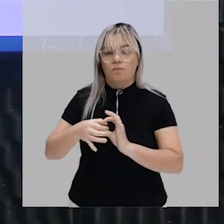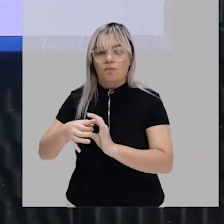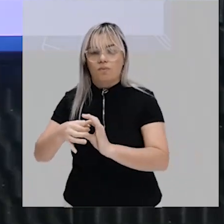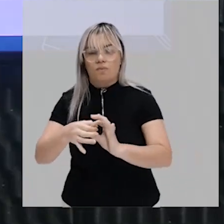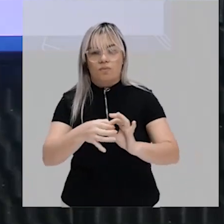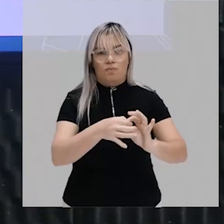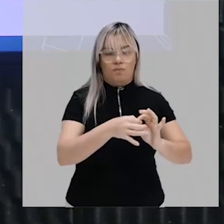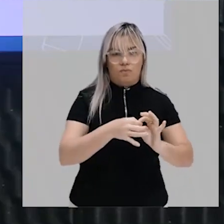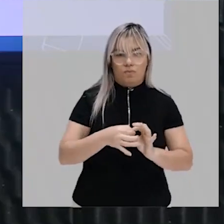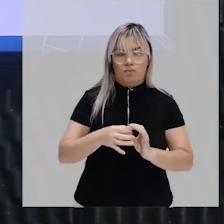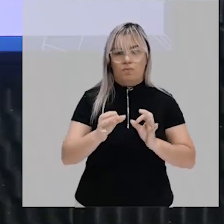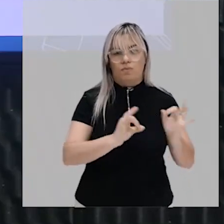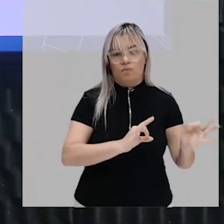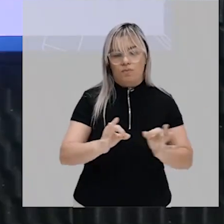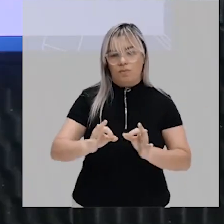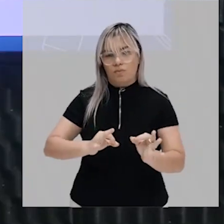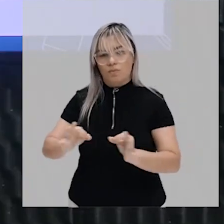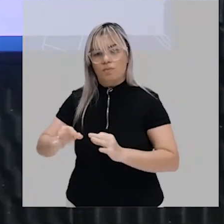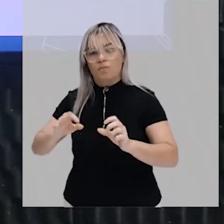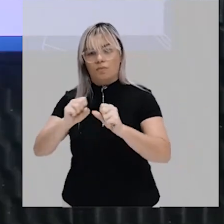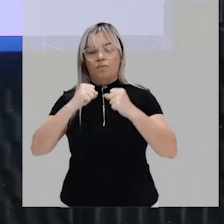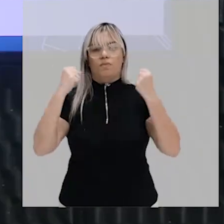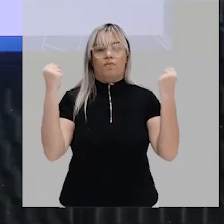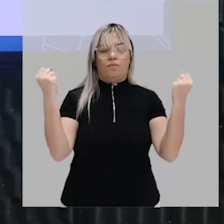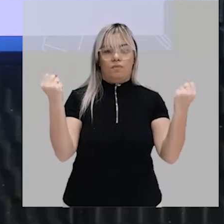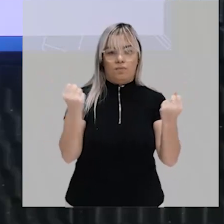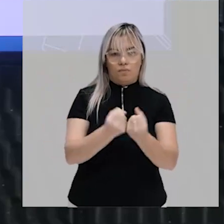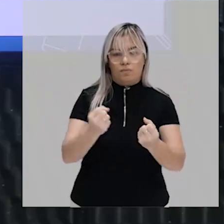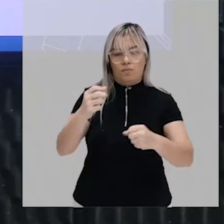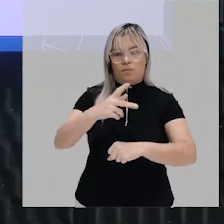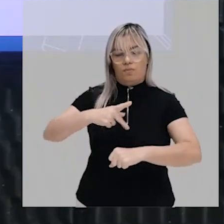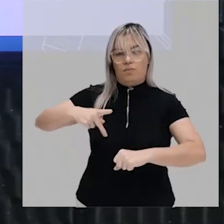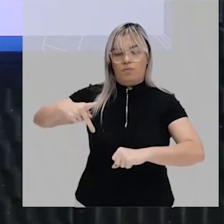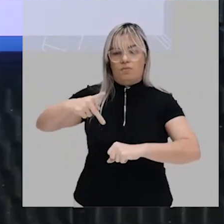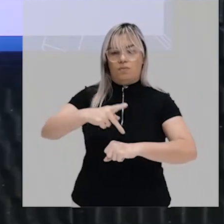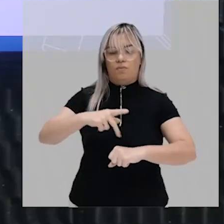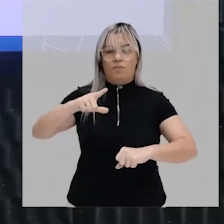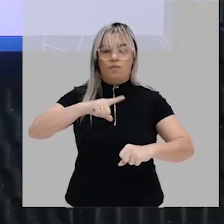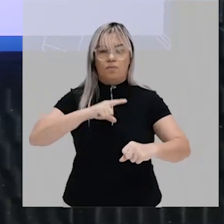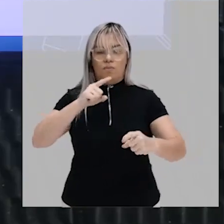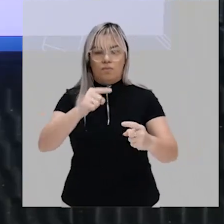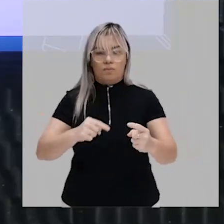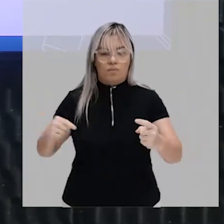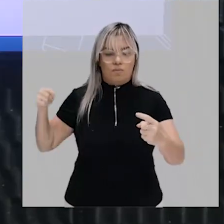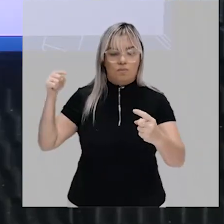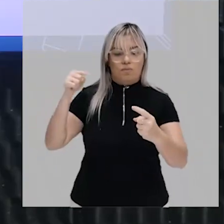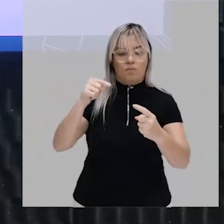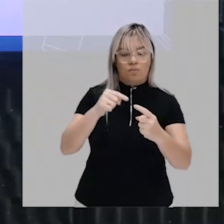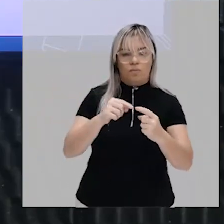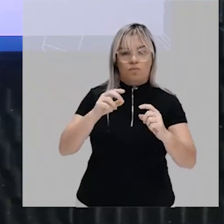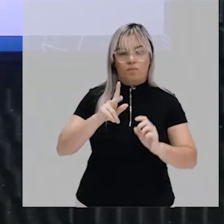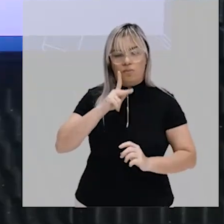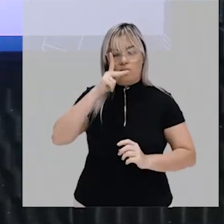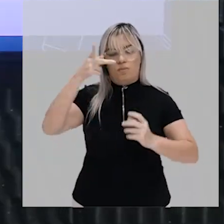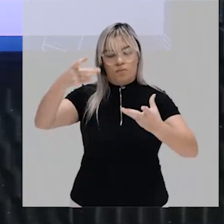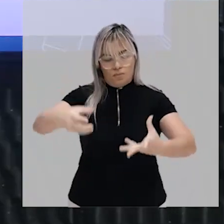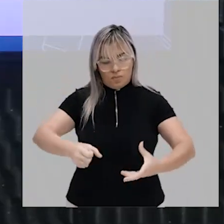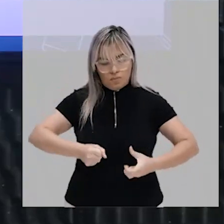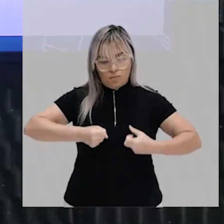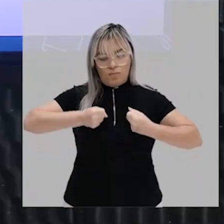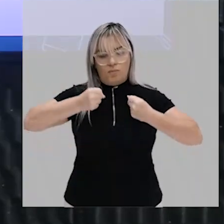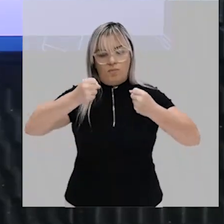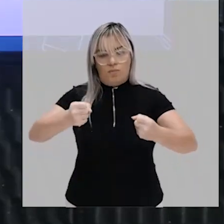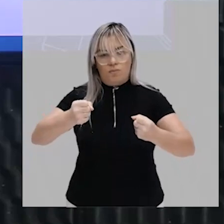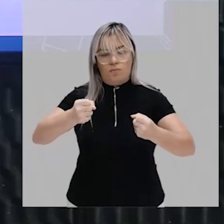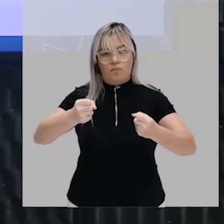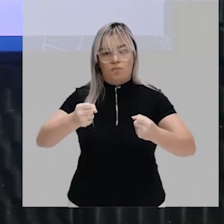harmonia para a ordem social o Estado tem o objetivo de fortalecer e